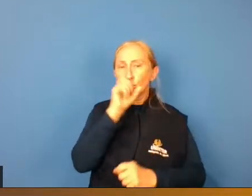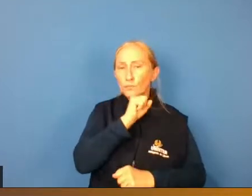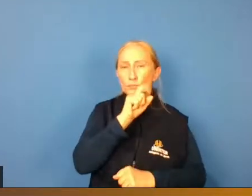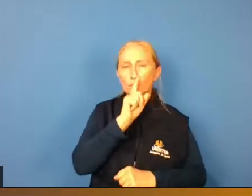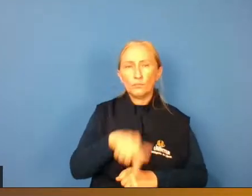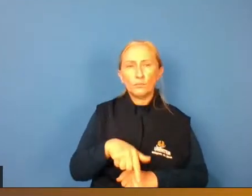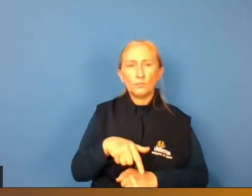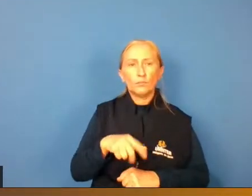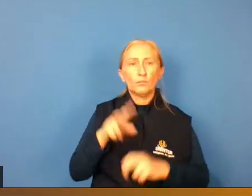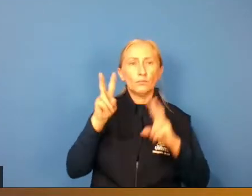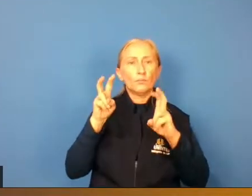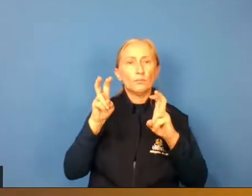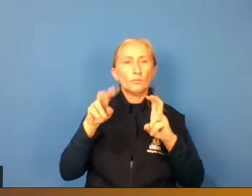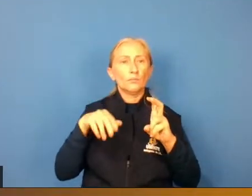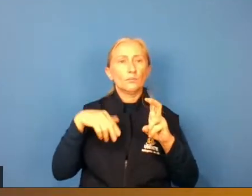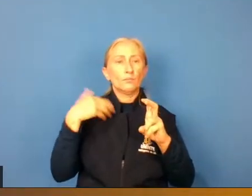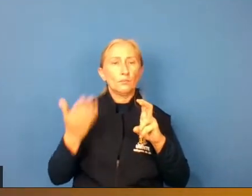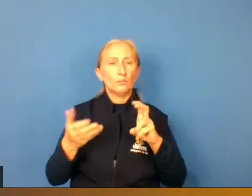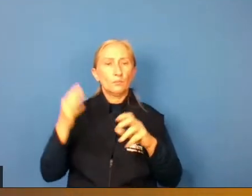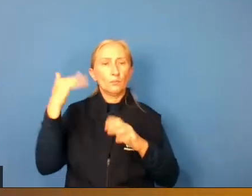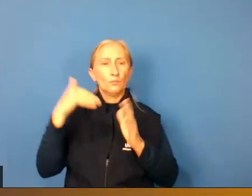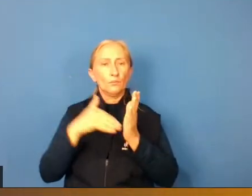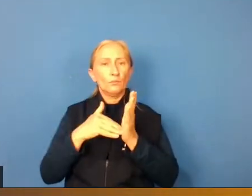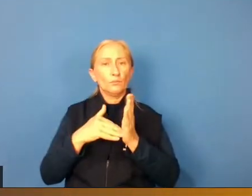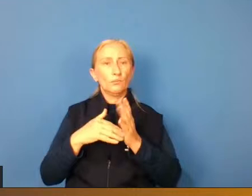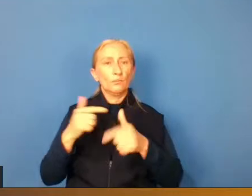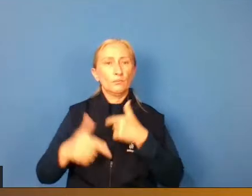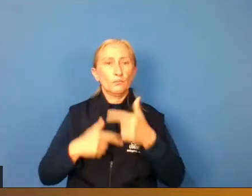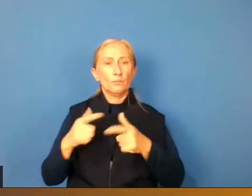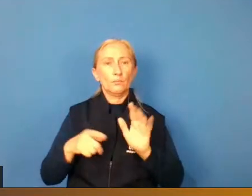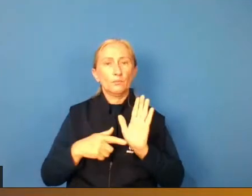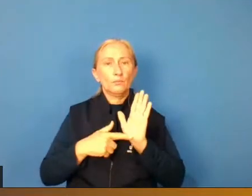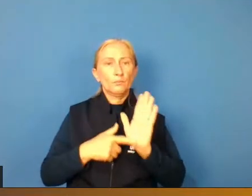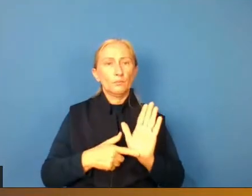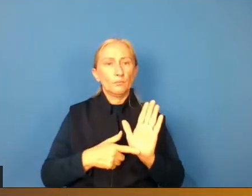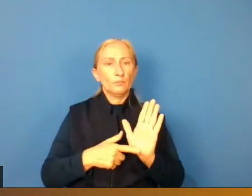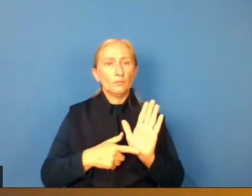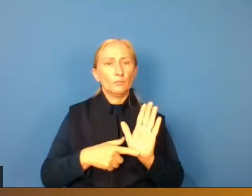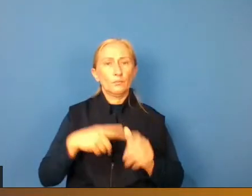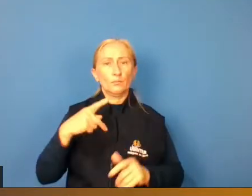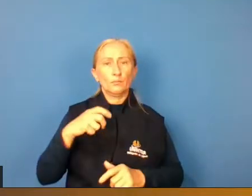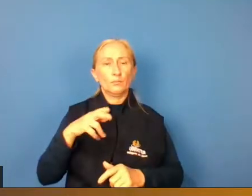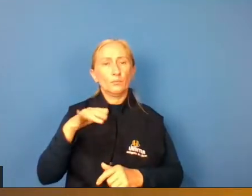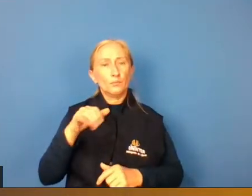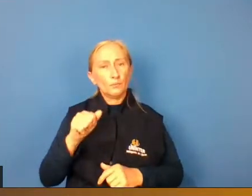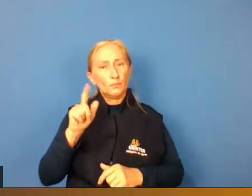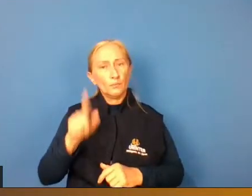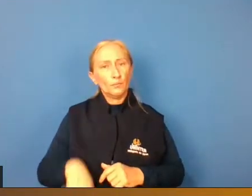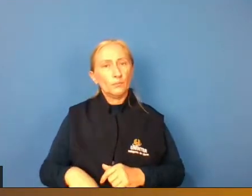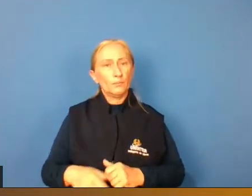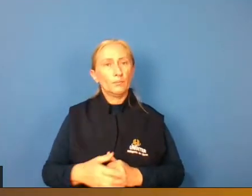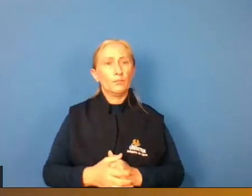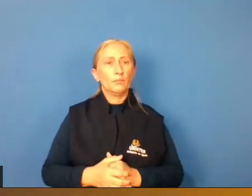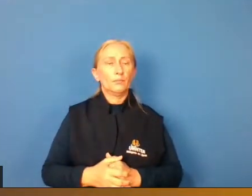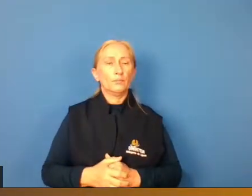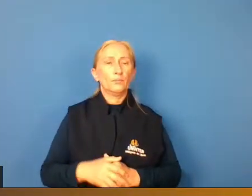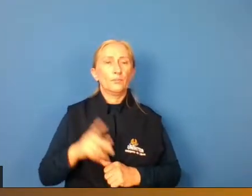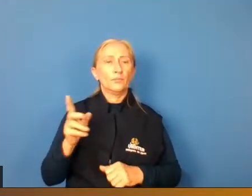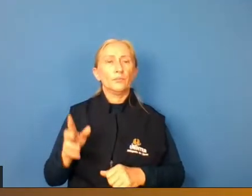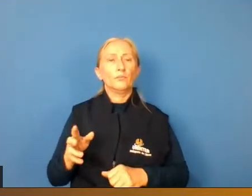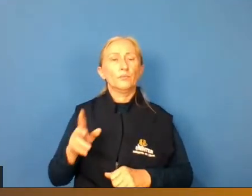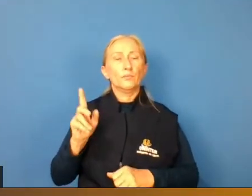o tema do último trabalho que seria apresentado pela Paloma que é